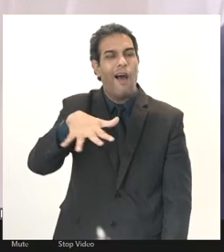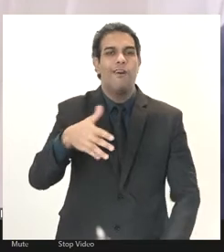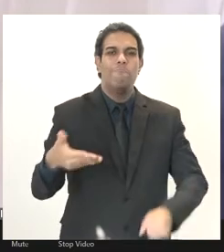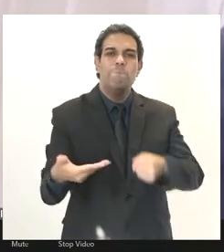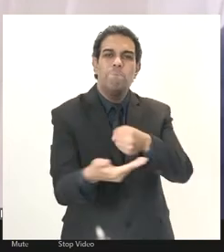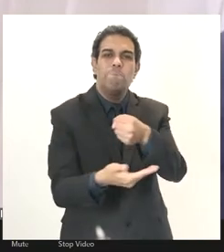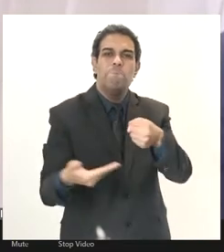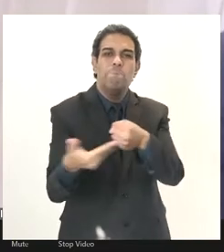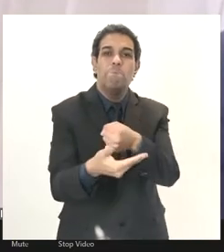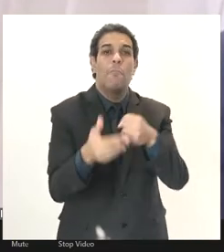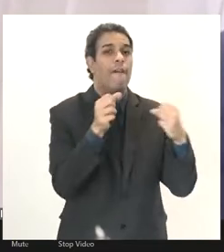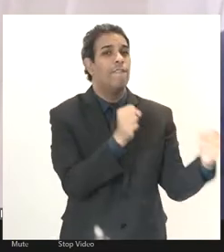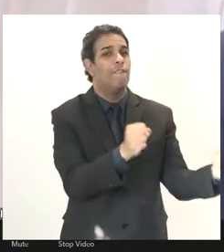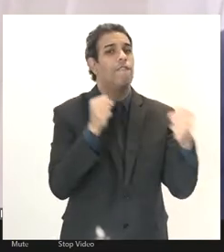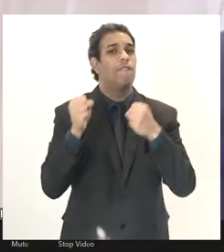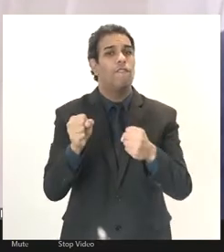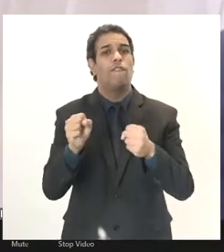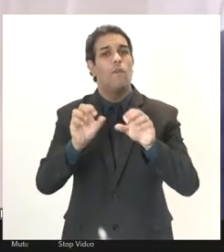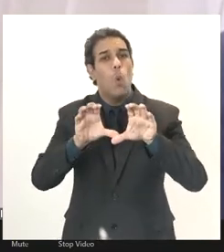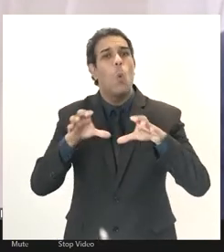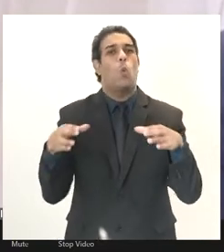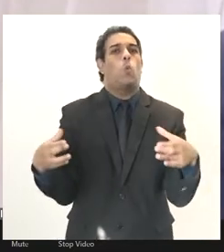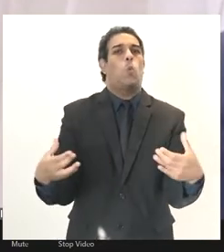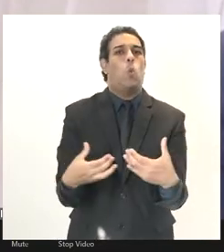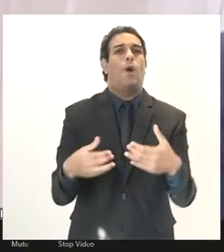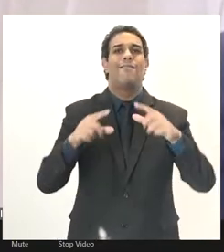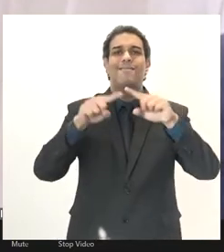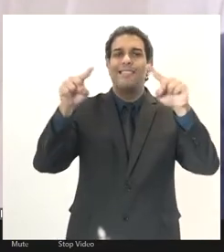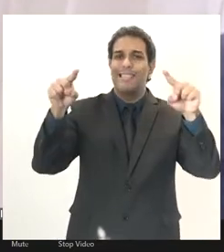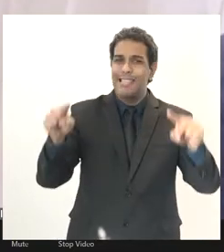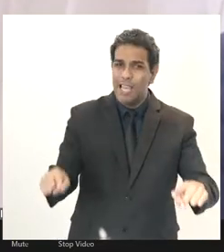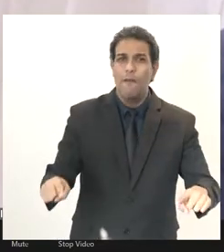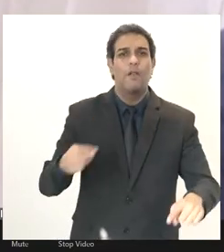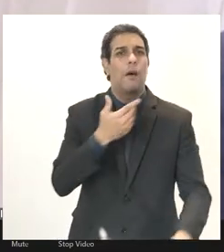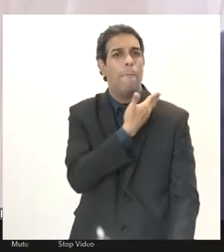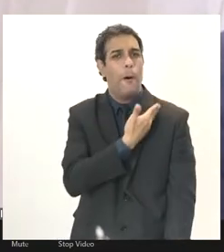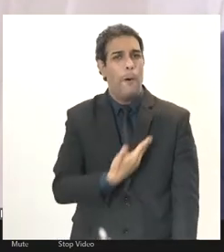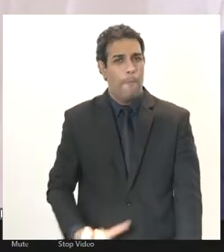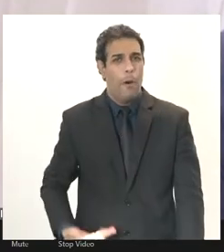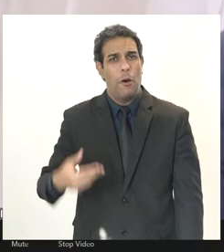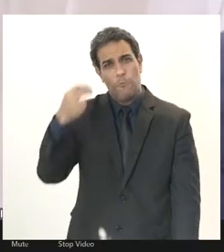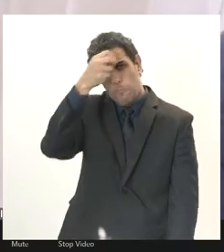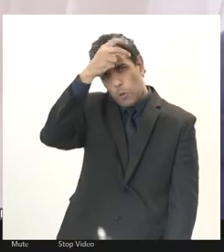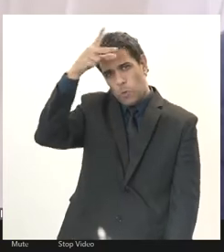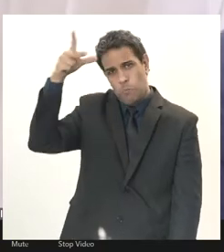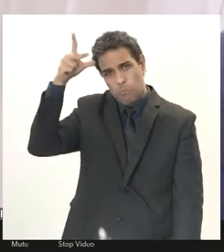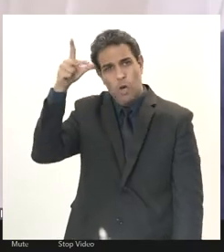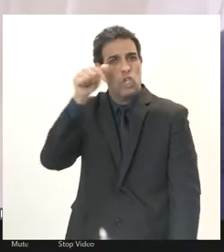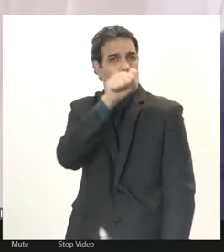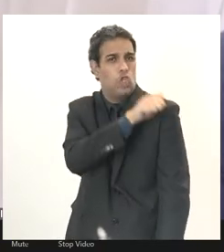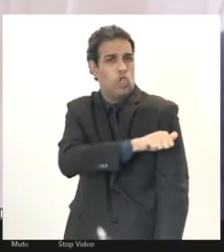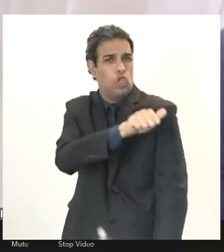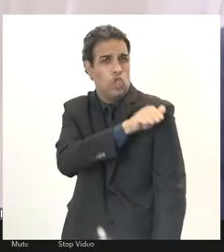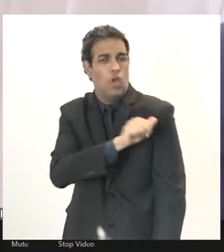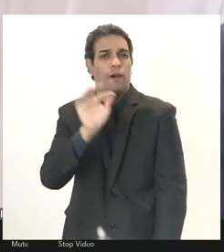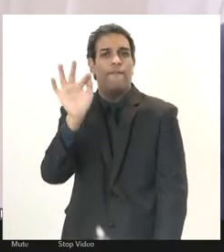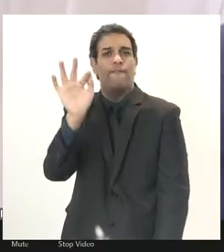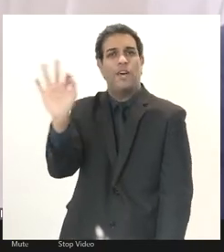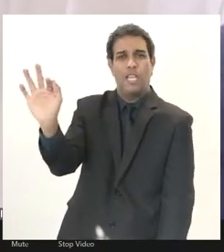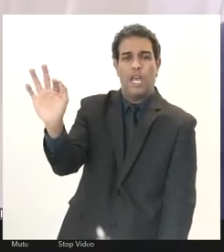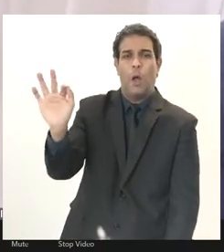força maior a nós servidores públicos municipais estaduais e federais